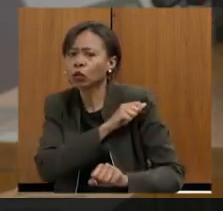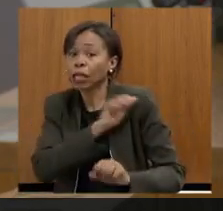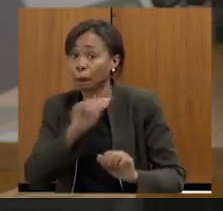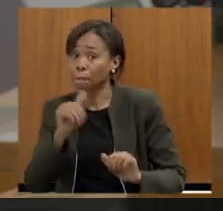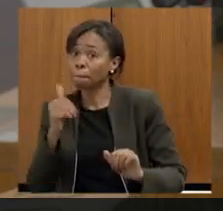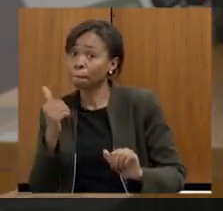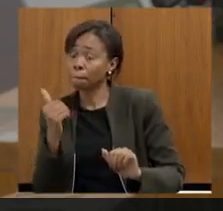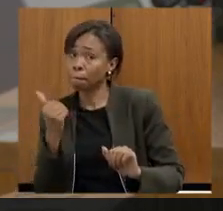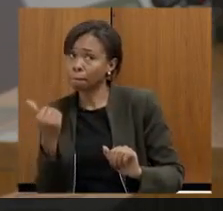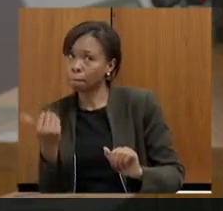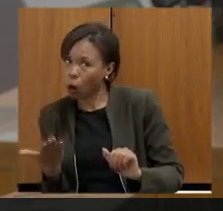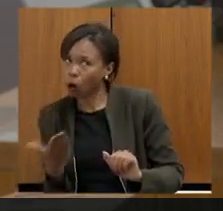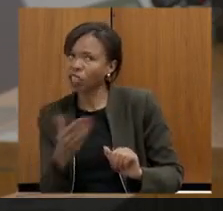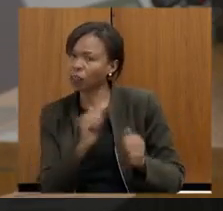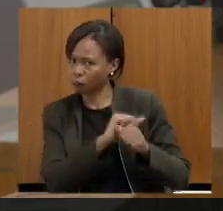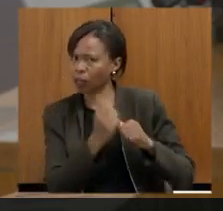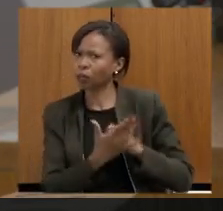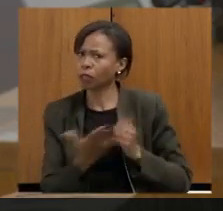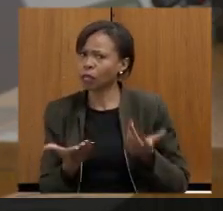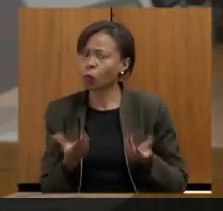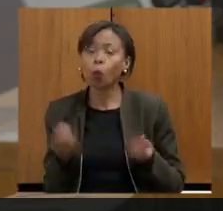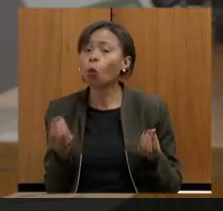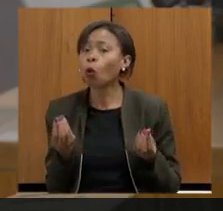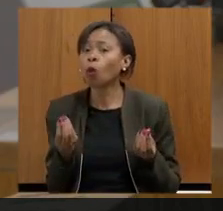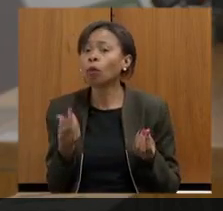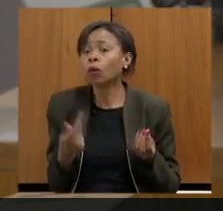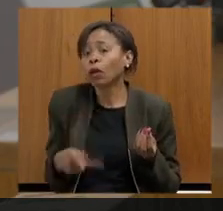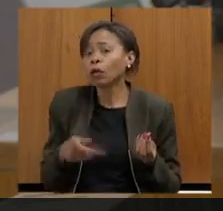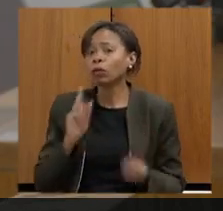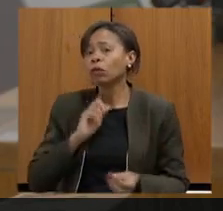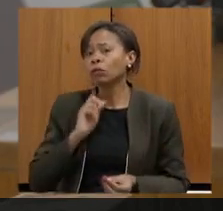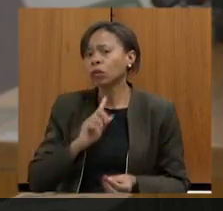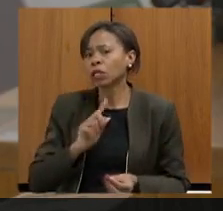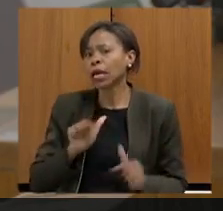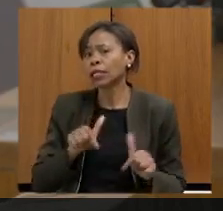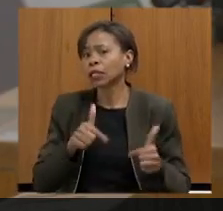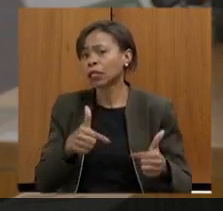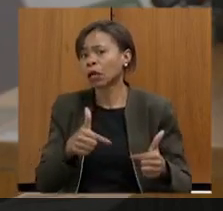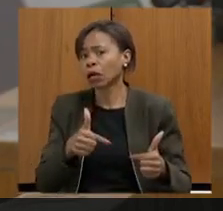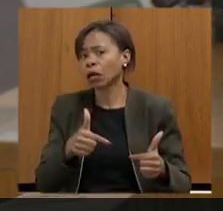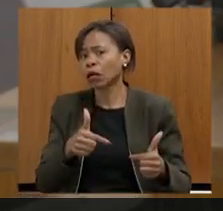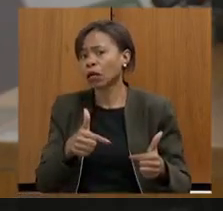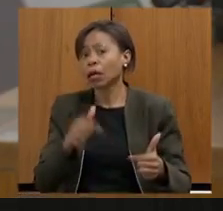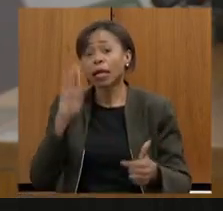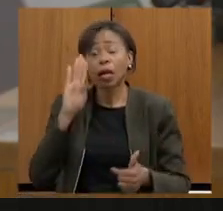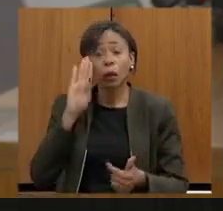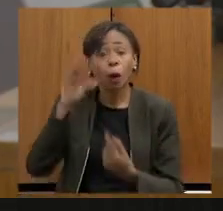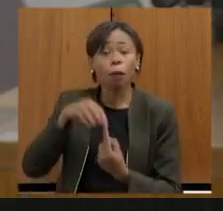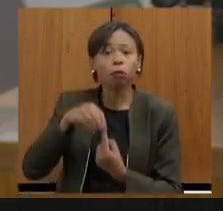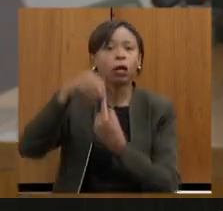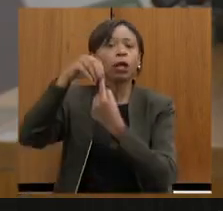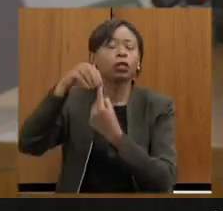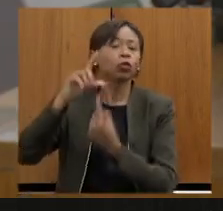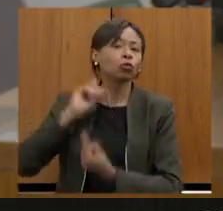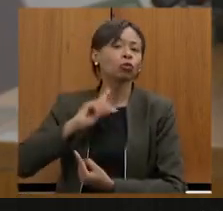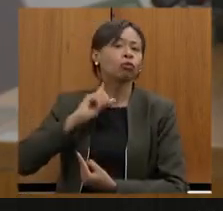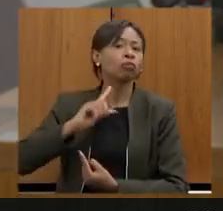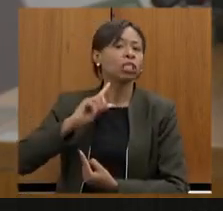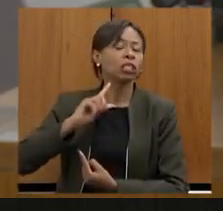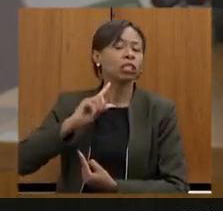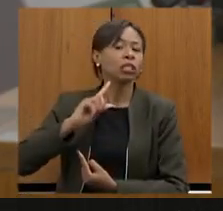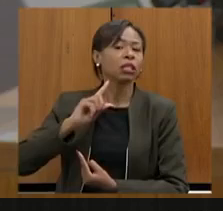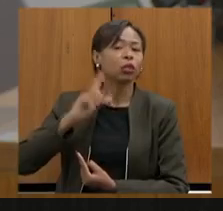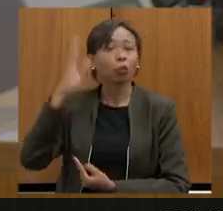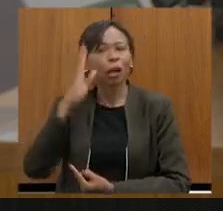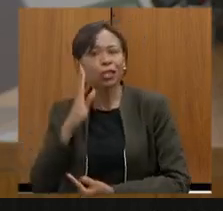realizadas essas ações aqui no nosso estado e o que colocaram em destaque o nosso estado no país e no mundo são essas